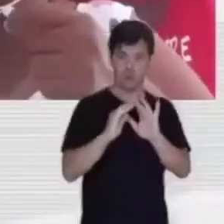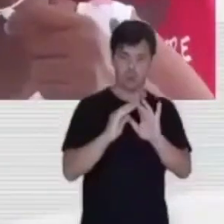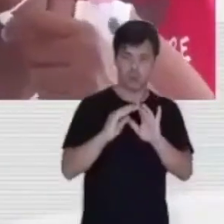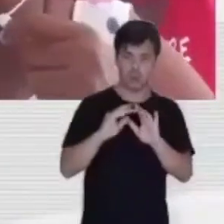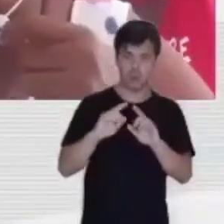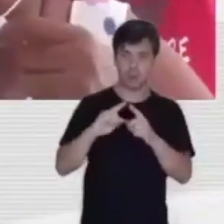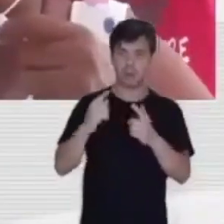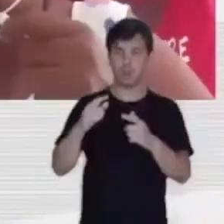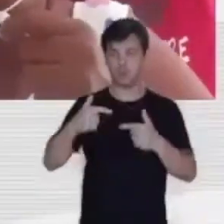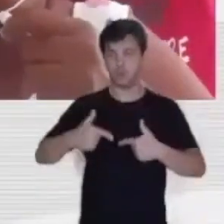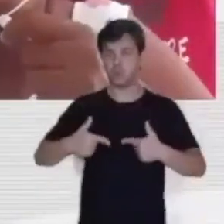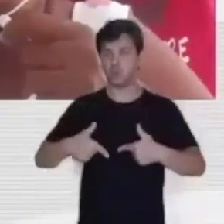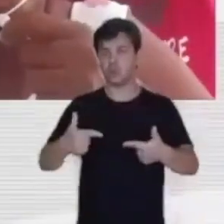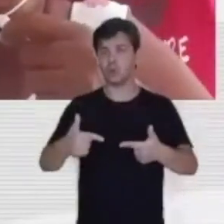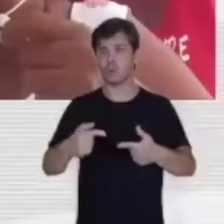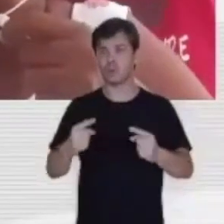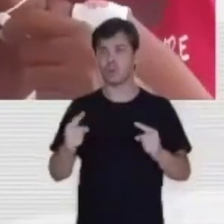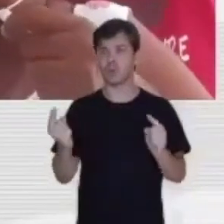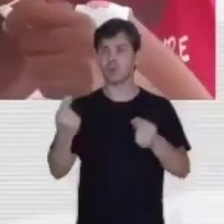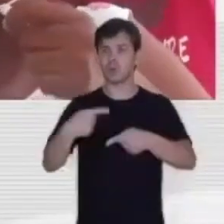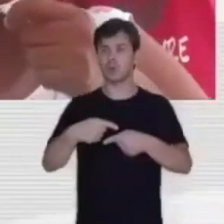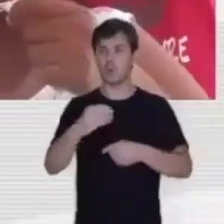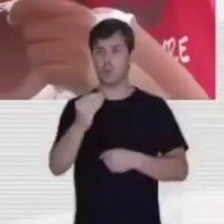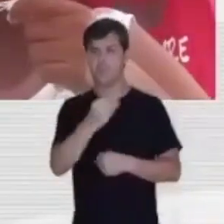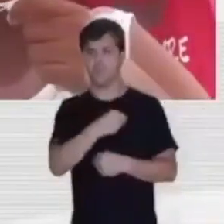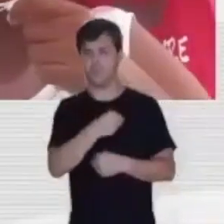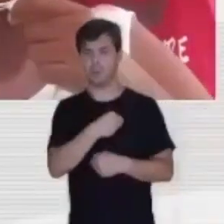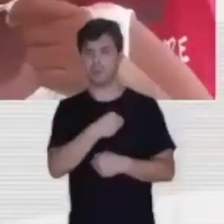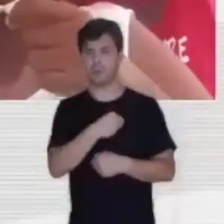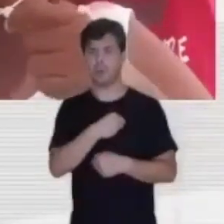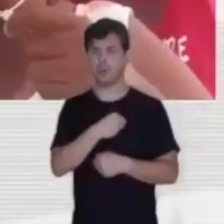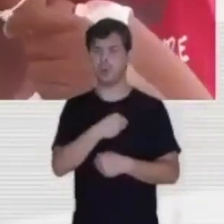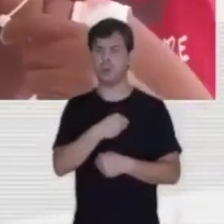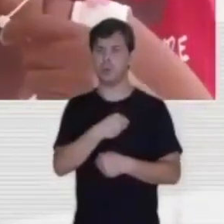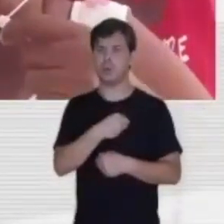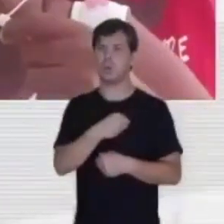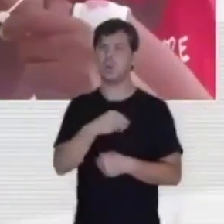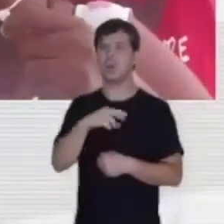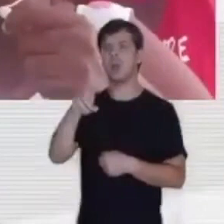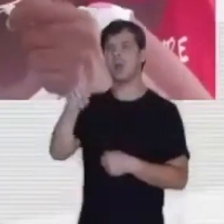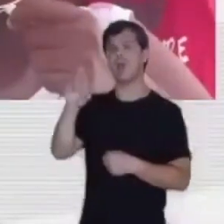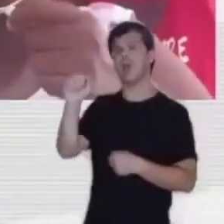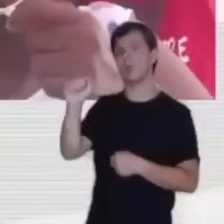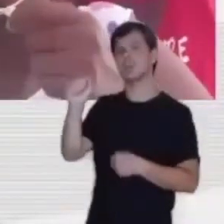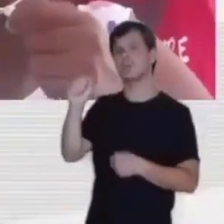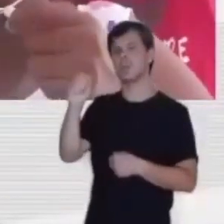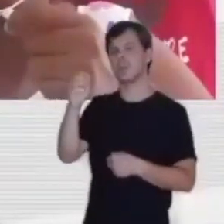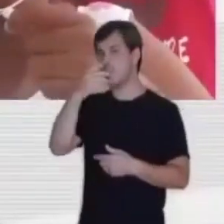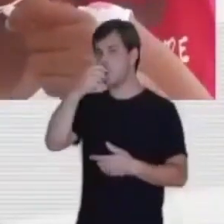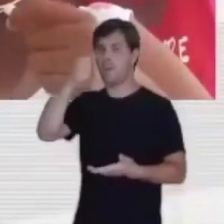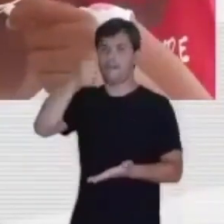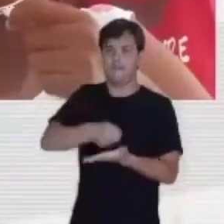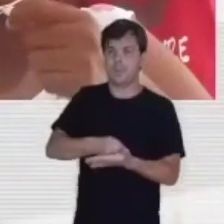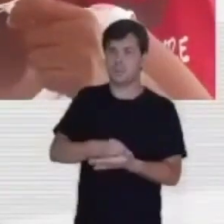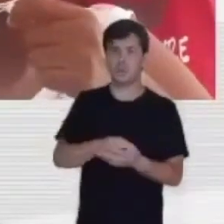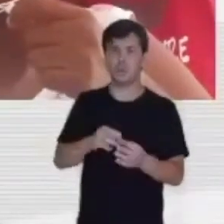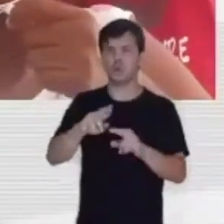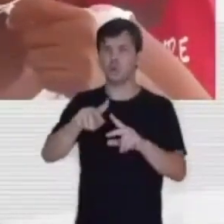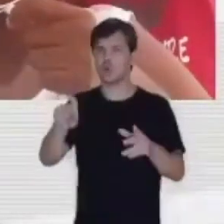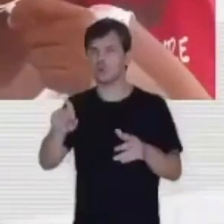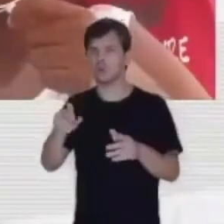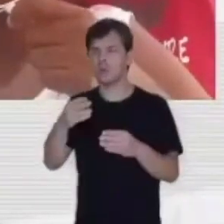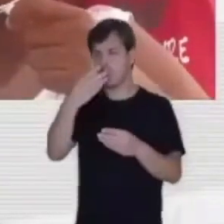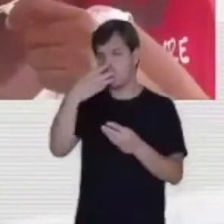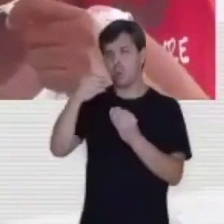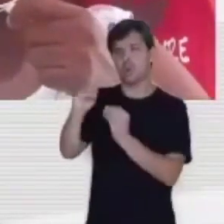Neb, lutando contra o pecado do racismo, do machismo, contra todas as formas de